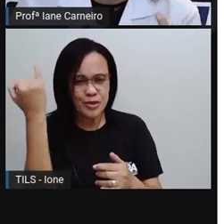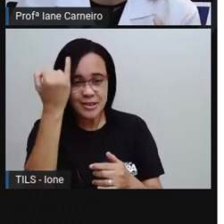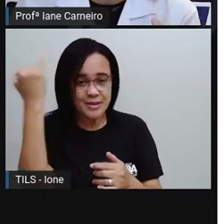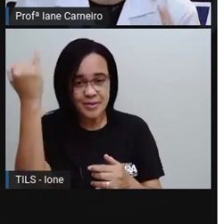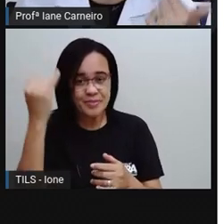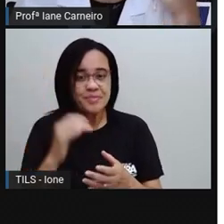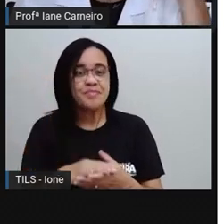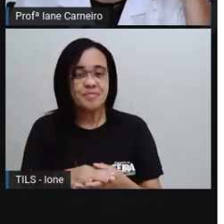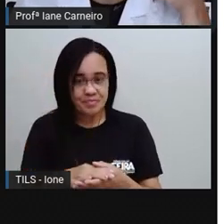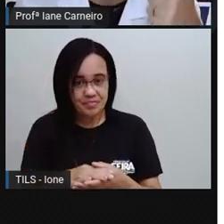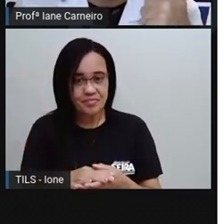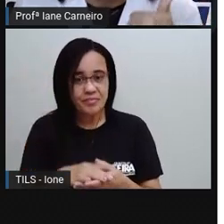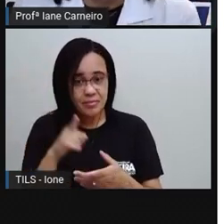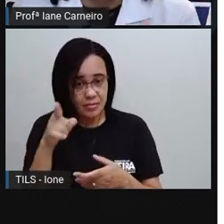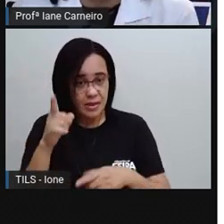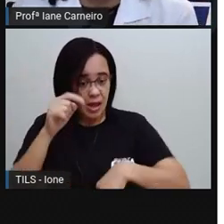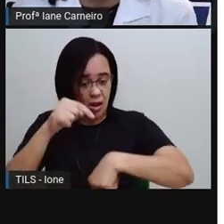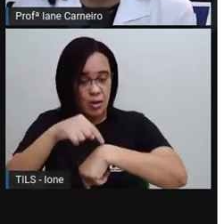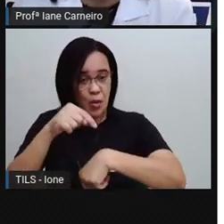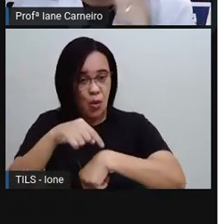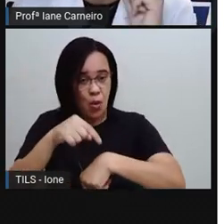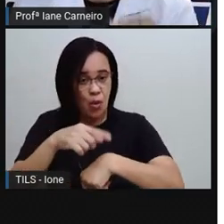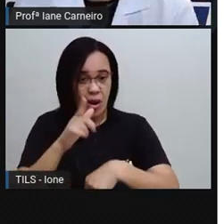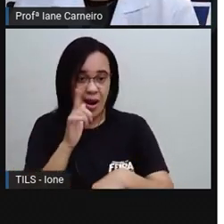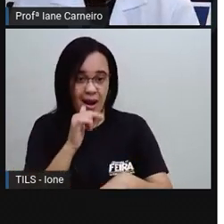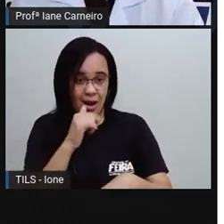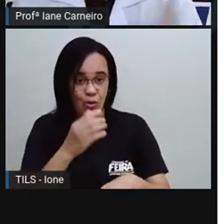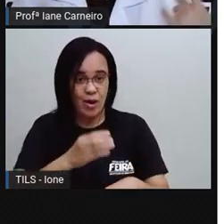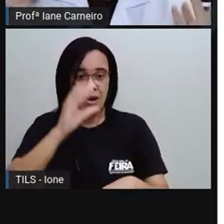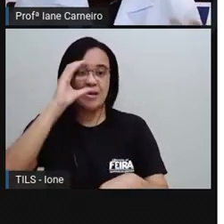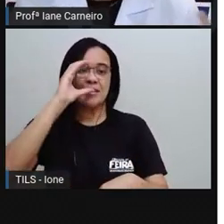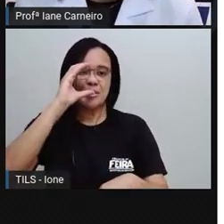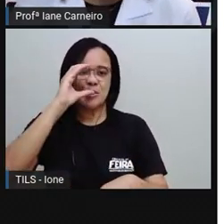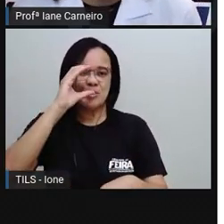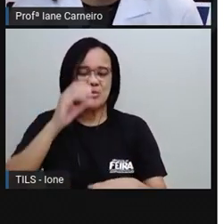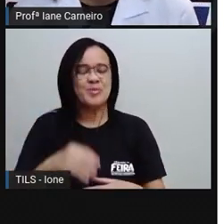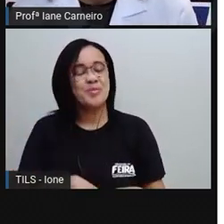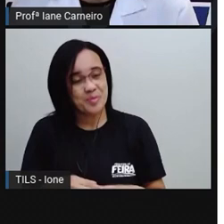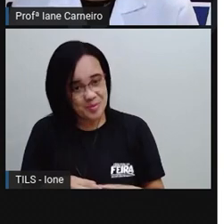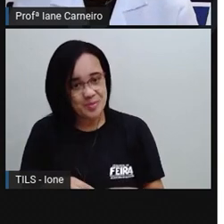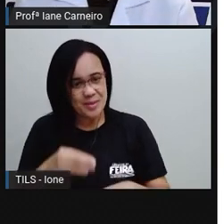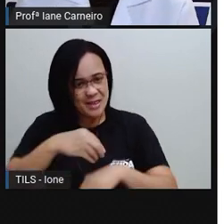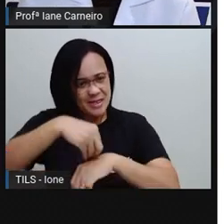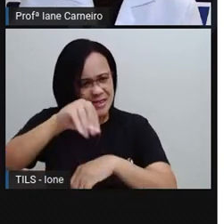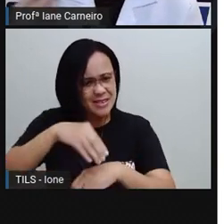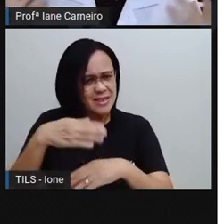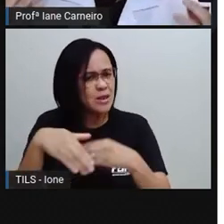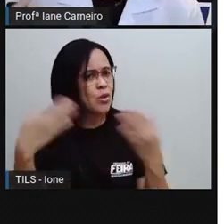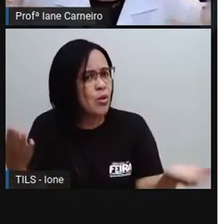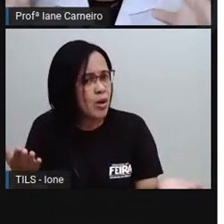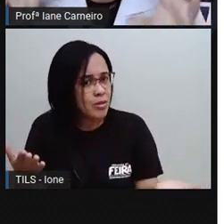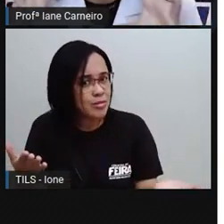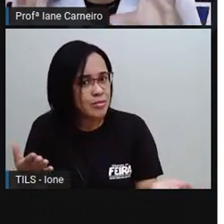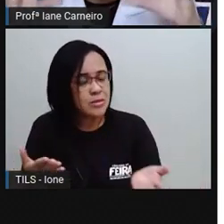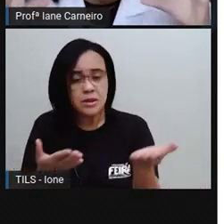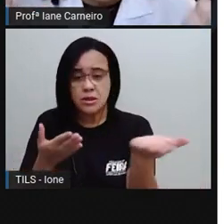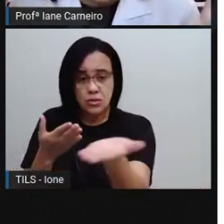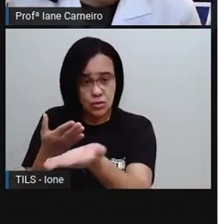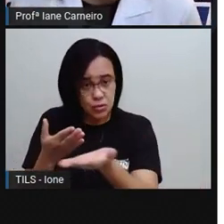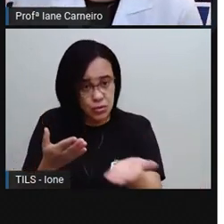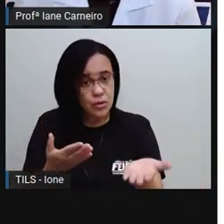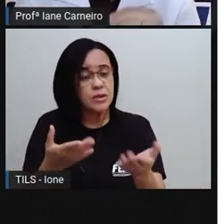tem uma mensagem, ó, está na hora de beber água. Então, qual é a dica que a Pró dá de vocês fazerem